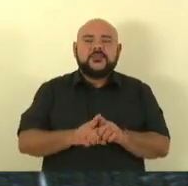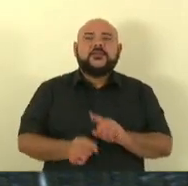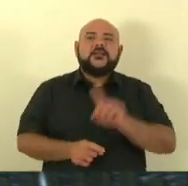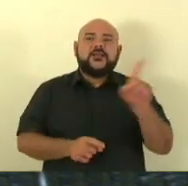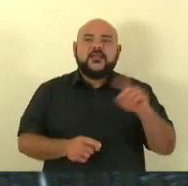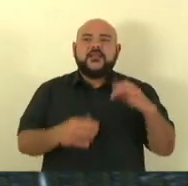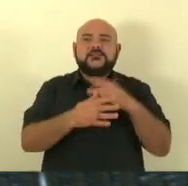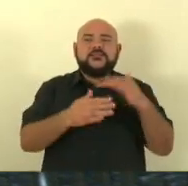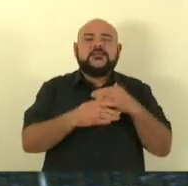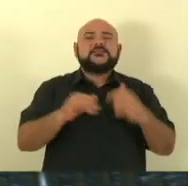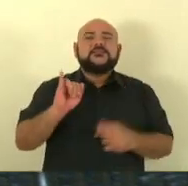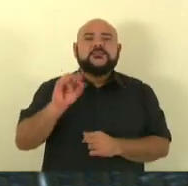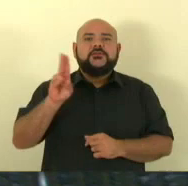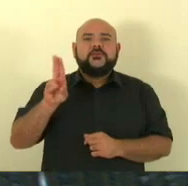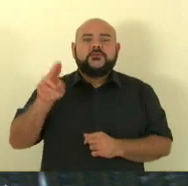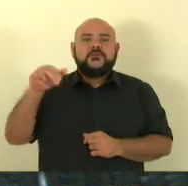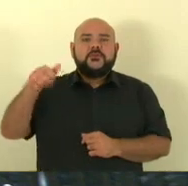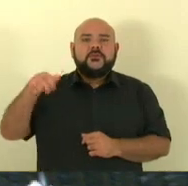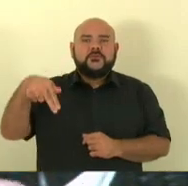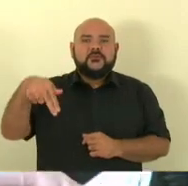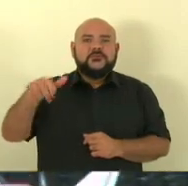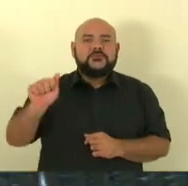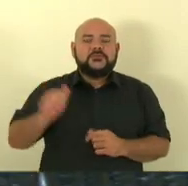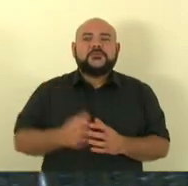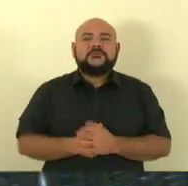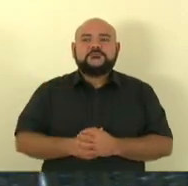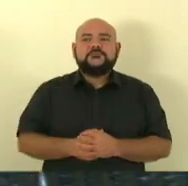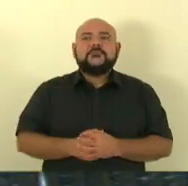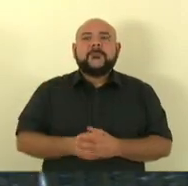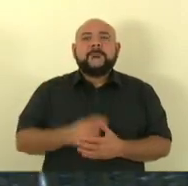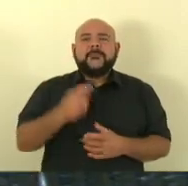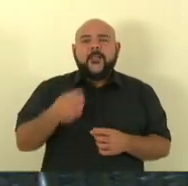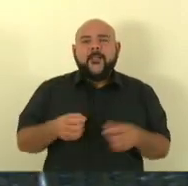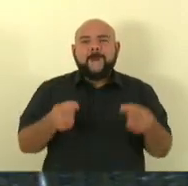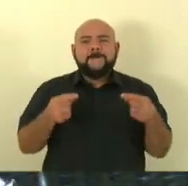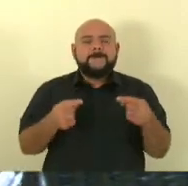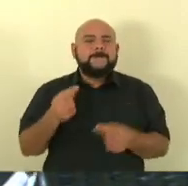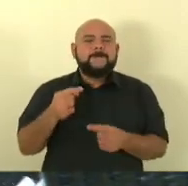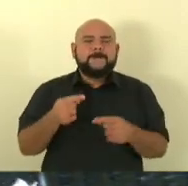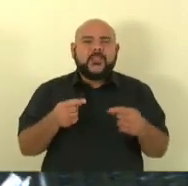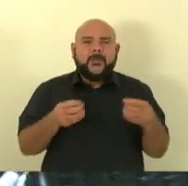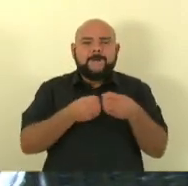Iuna, residente no distrito de Pequiá, divisa de Minas, com Espírito Santo.